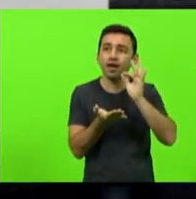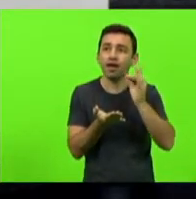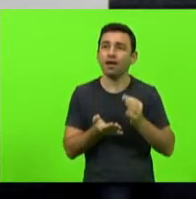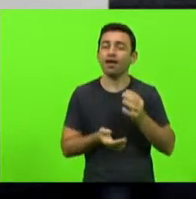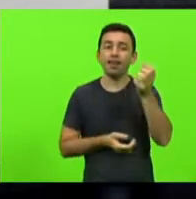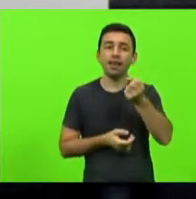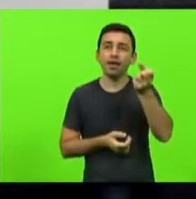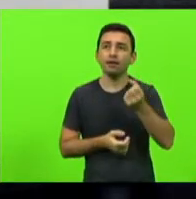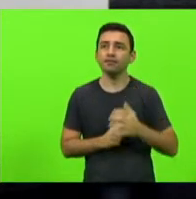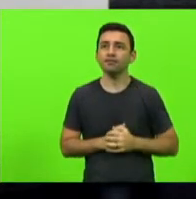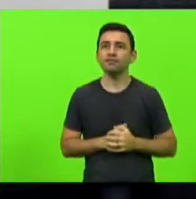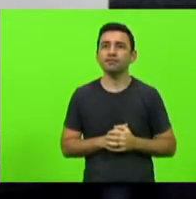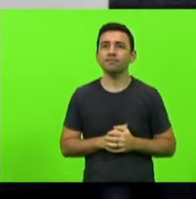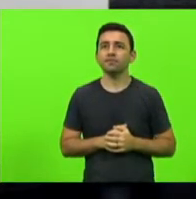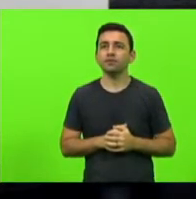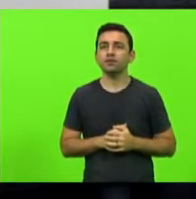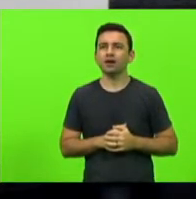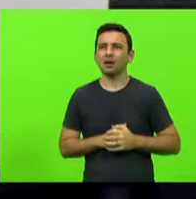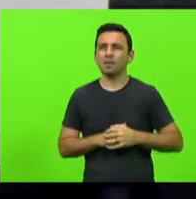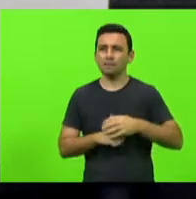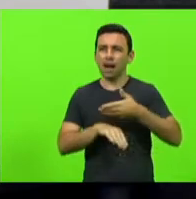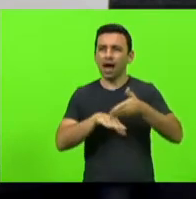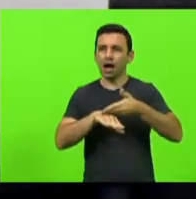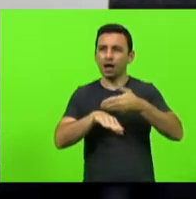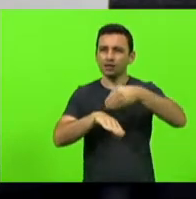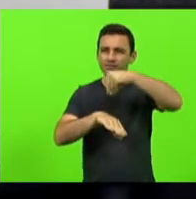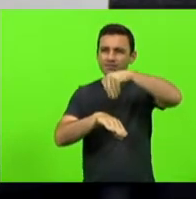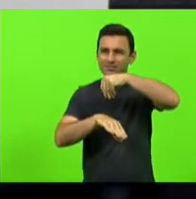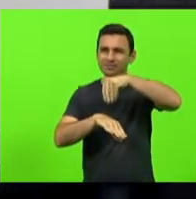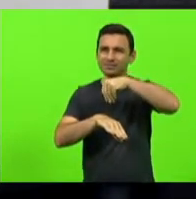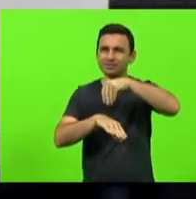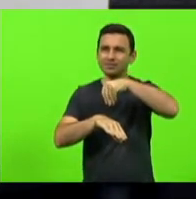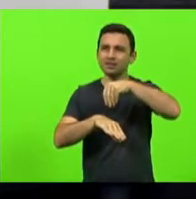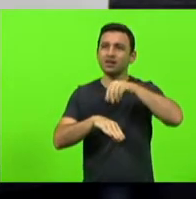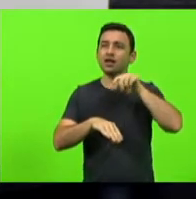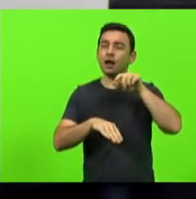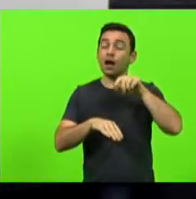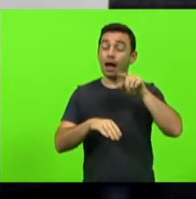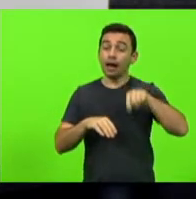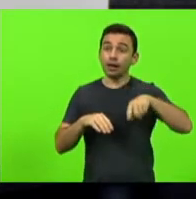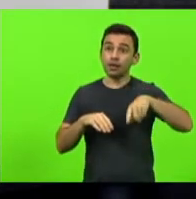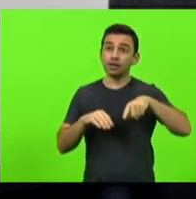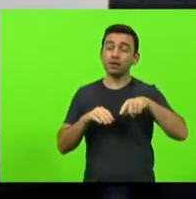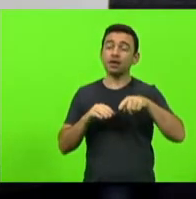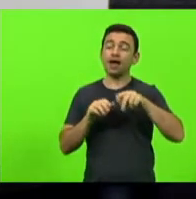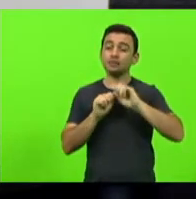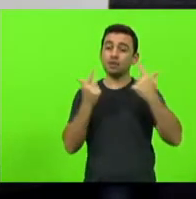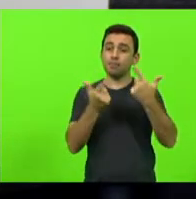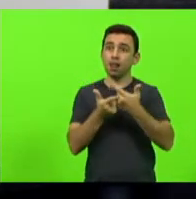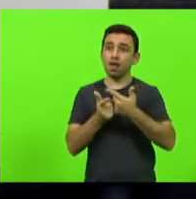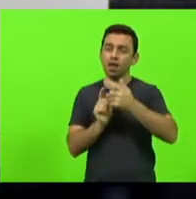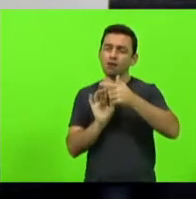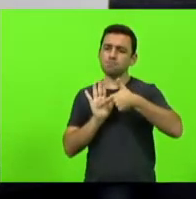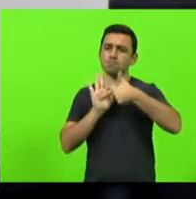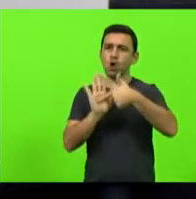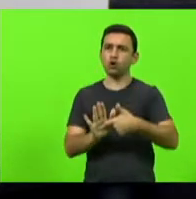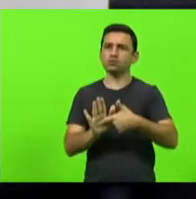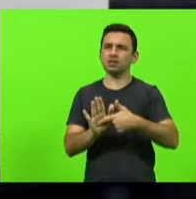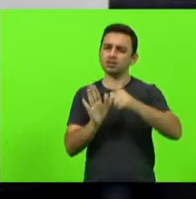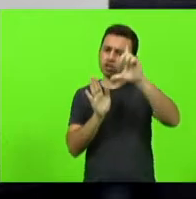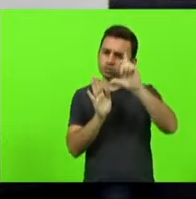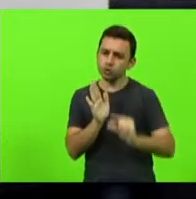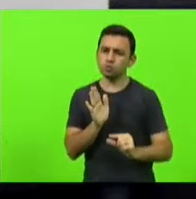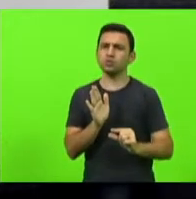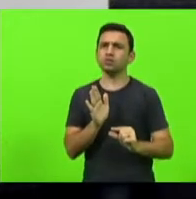o trigo. A Assembleia Legislativa apresentou uma proposta de redução da carga tributária sobre os